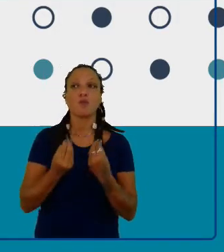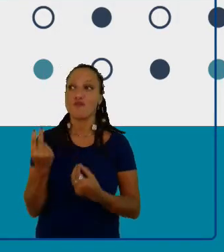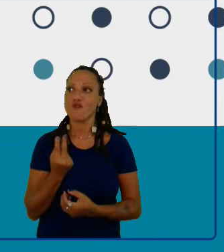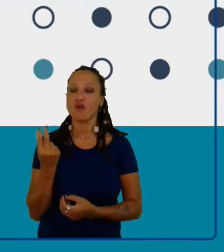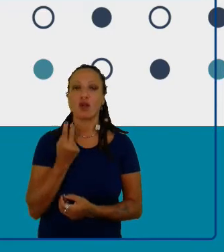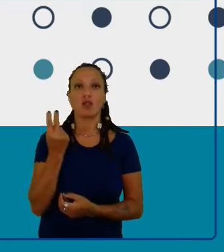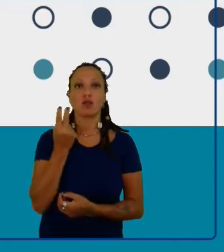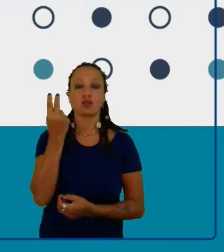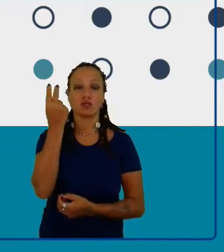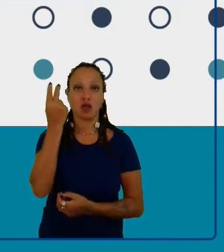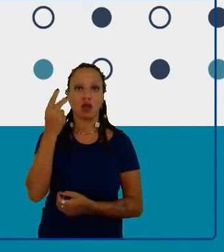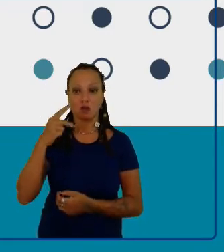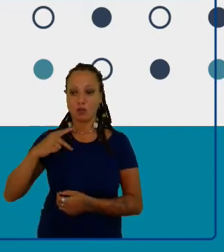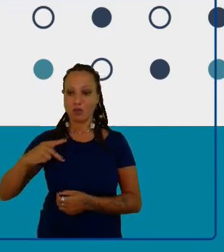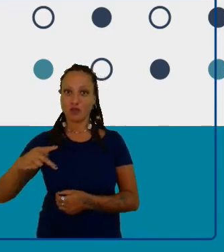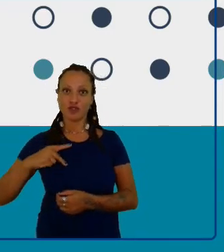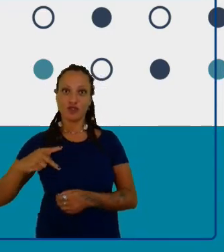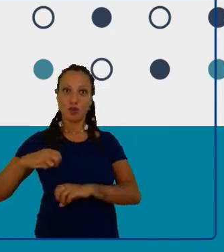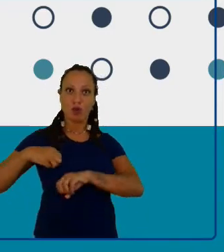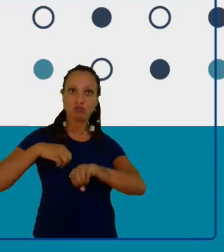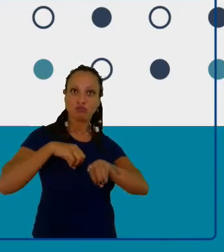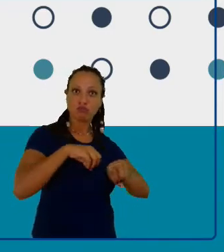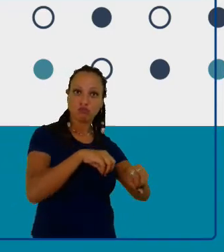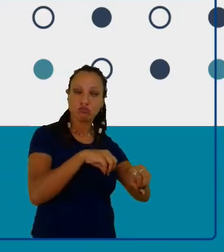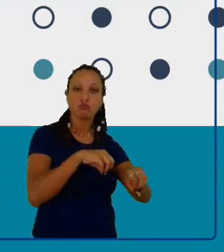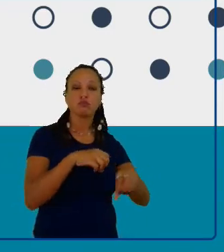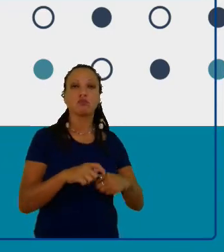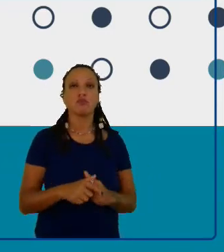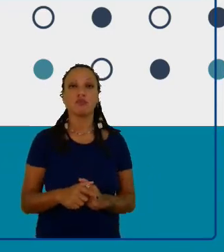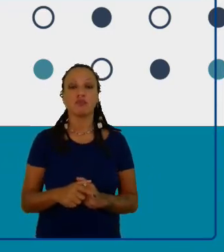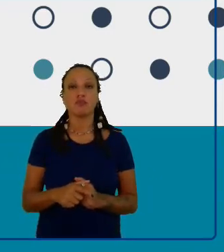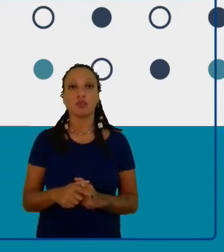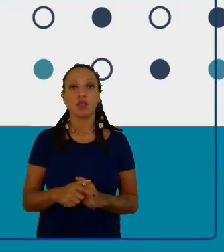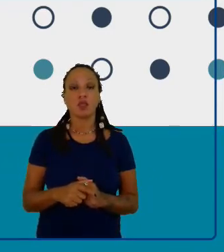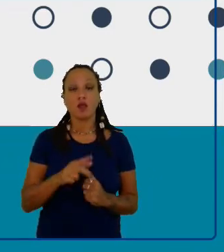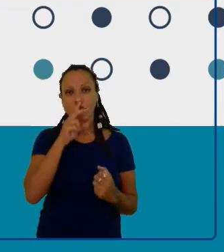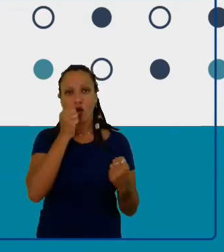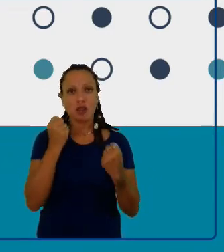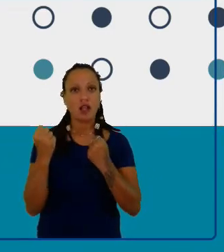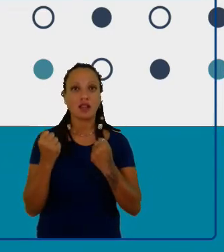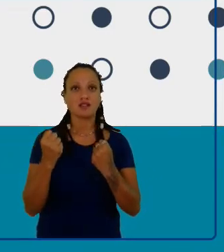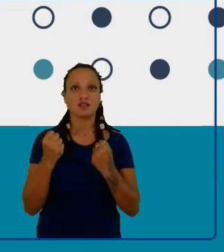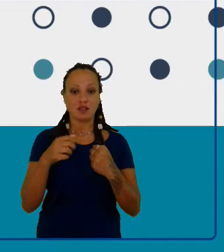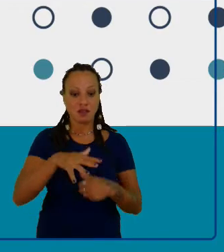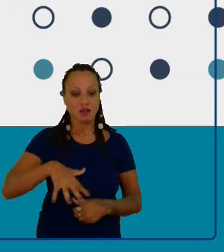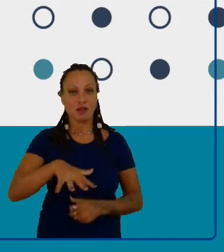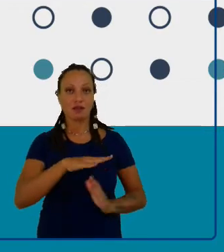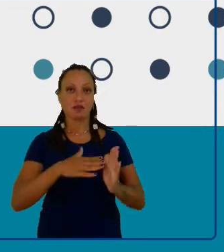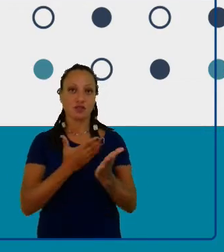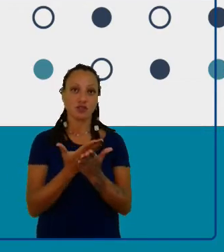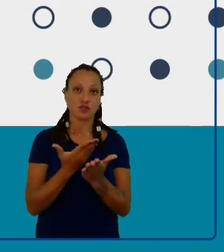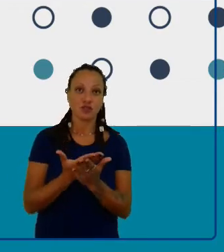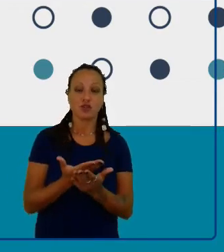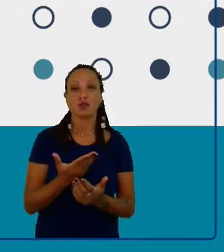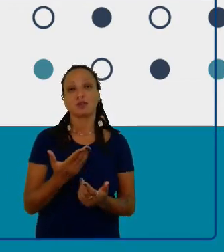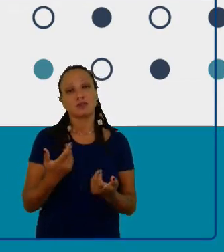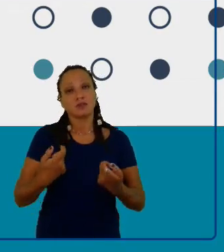do profissional da educação, um fortalecimento do território, se você não for um ser